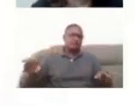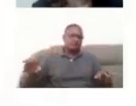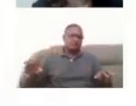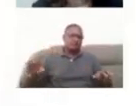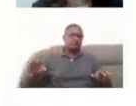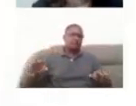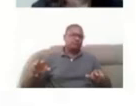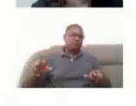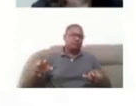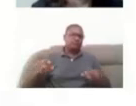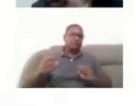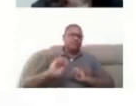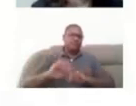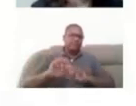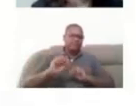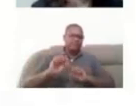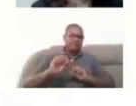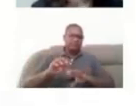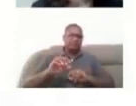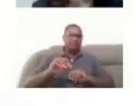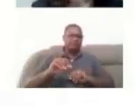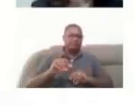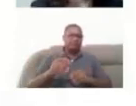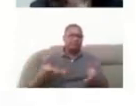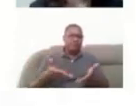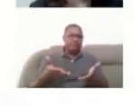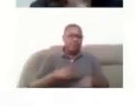nesse ensino nesse momento, né,